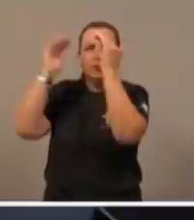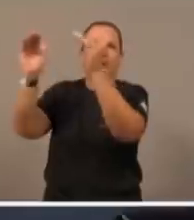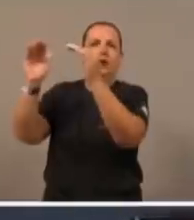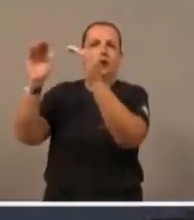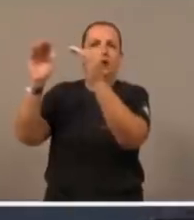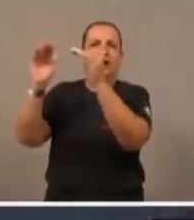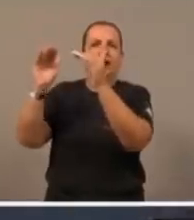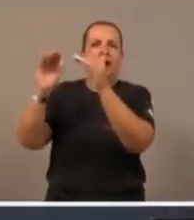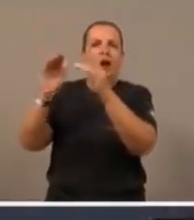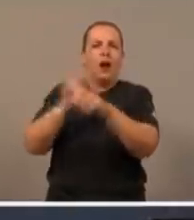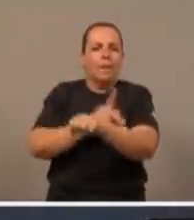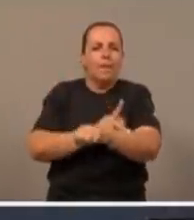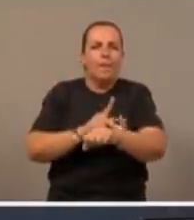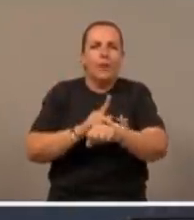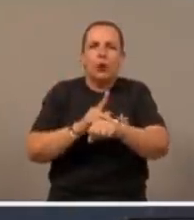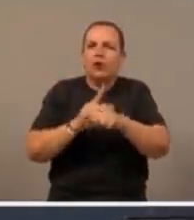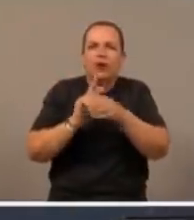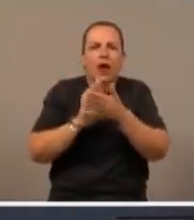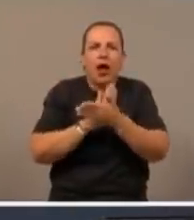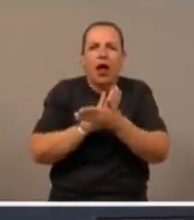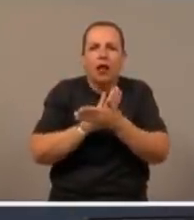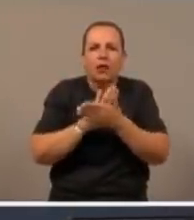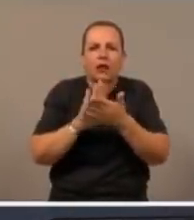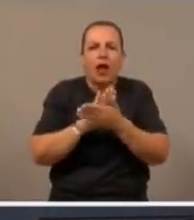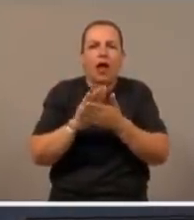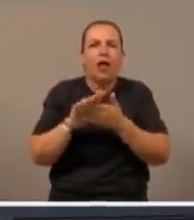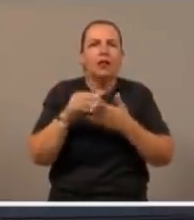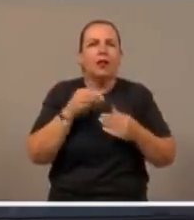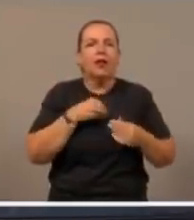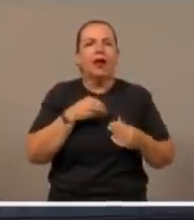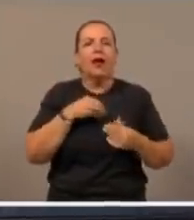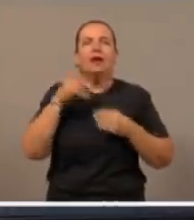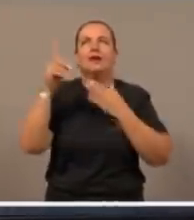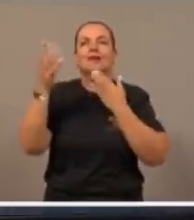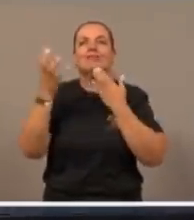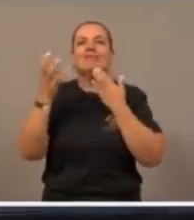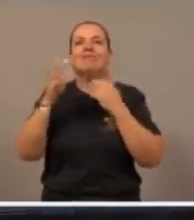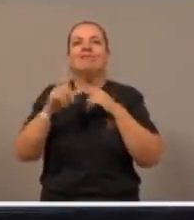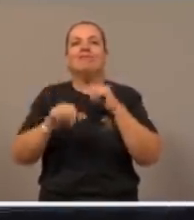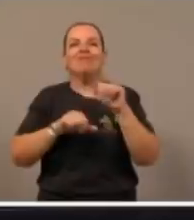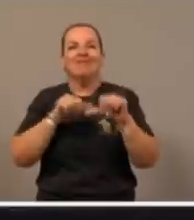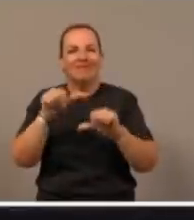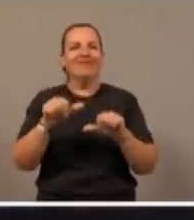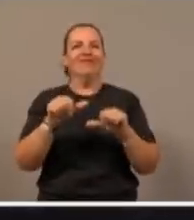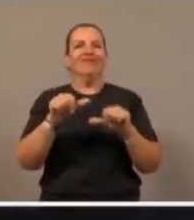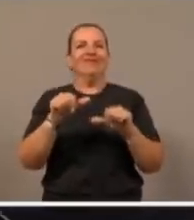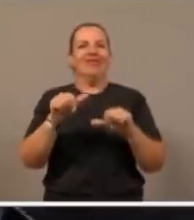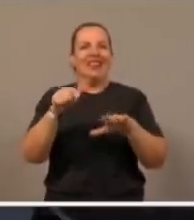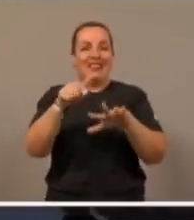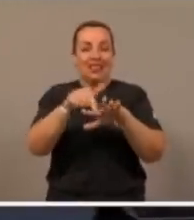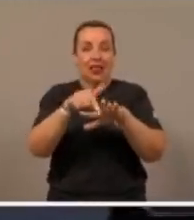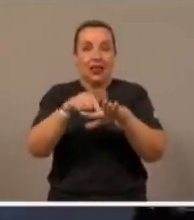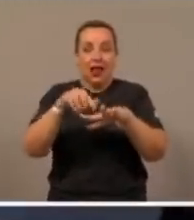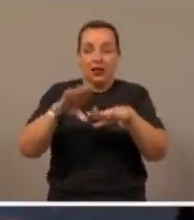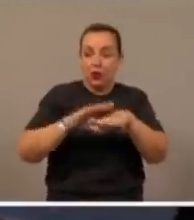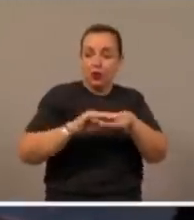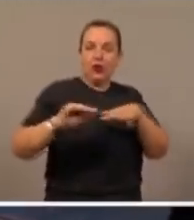Deus, porque Ele é santo, requer um processo de purificação, tira as sandálias,